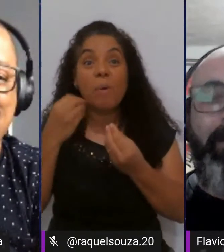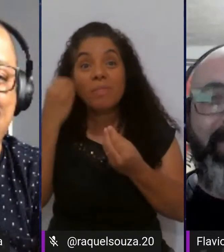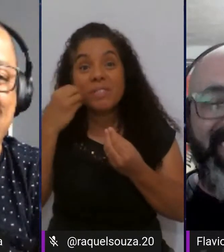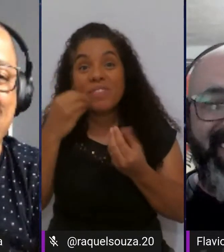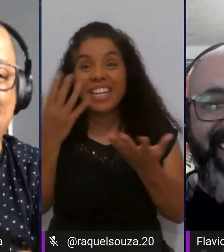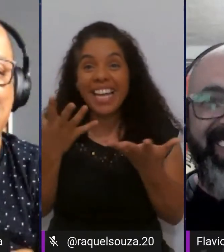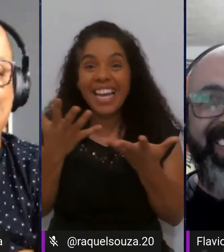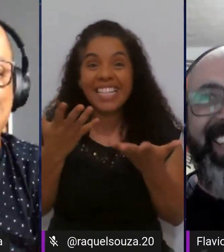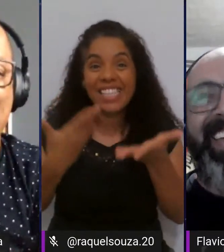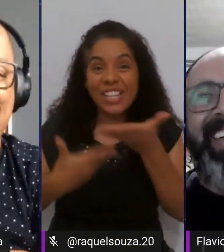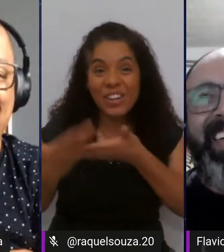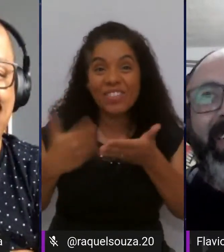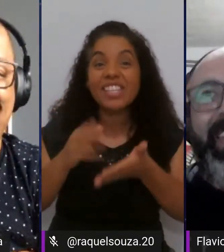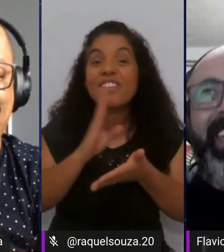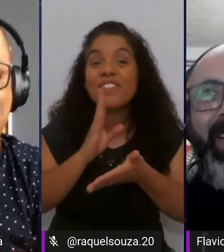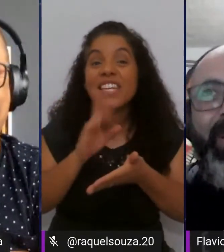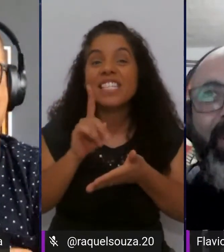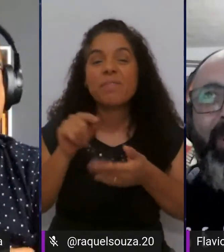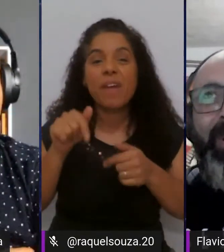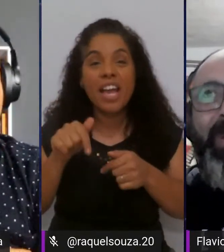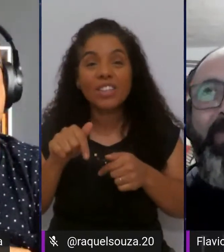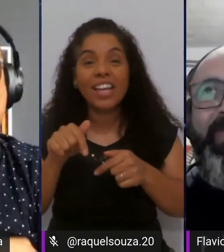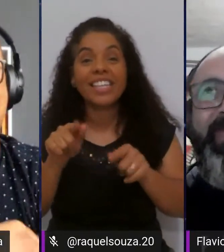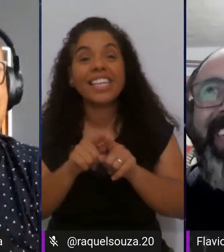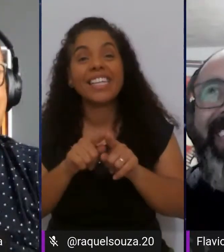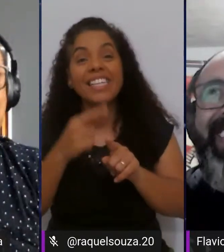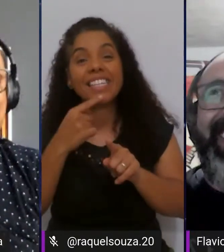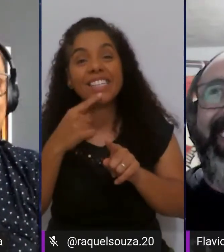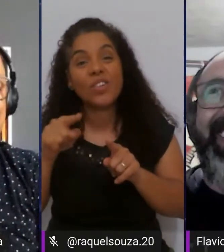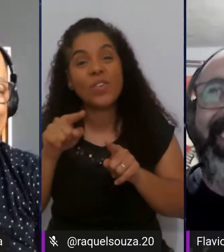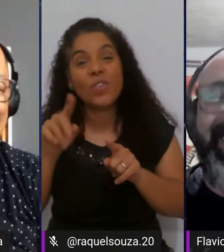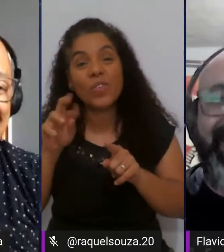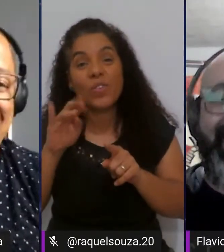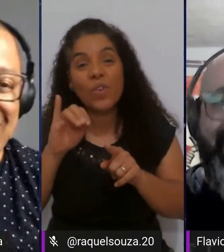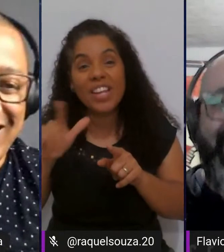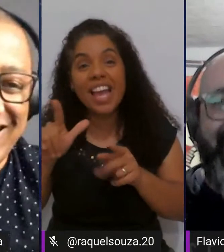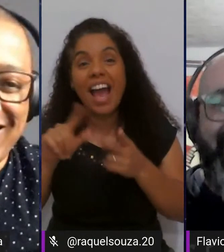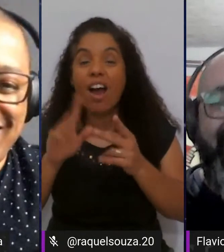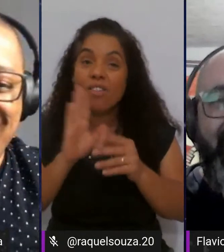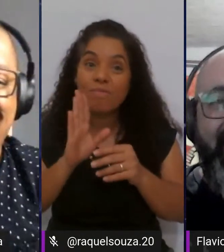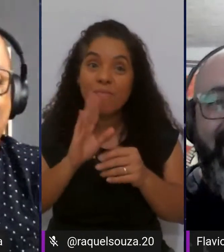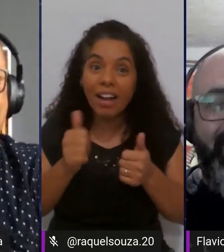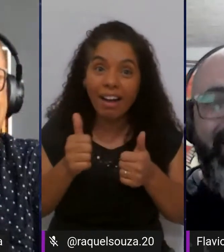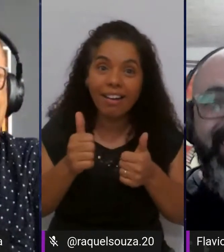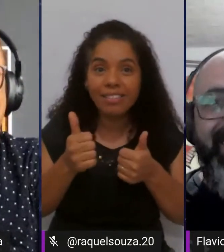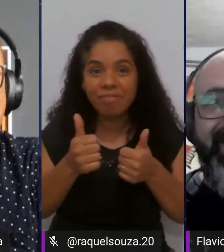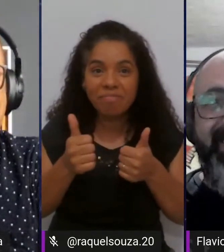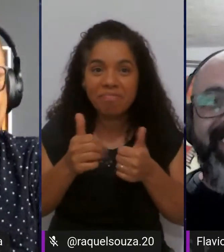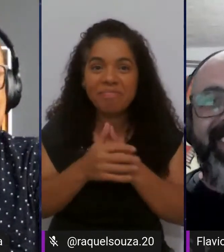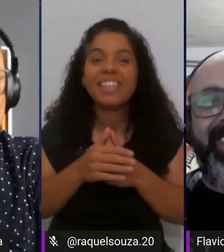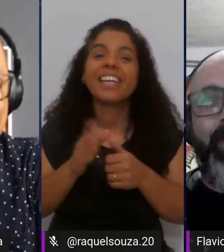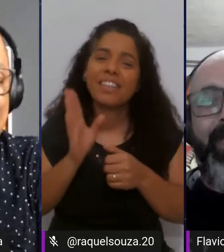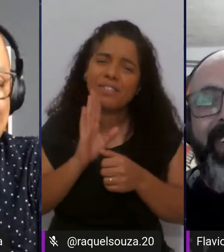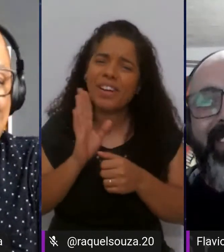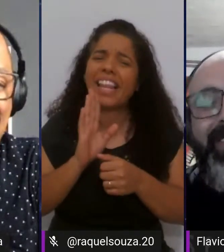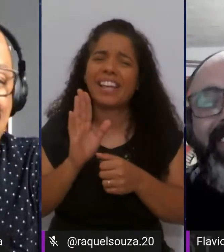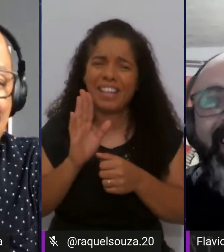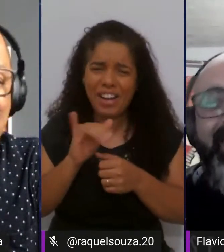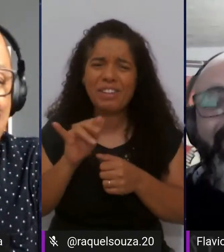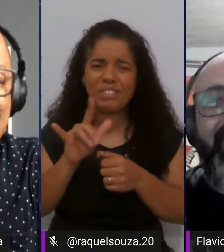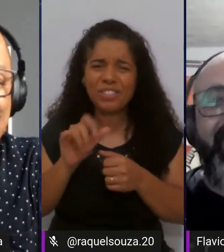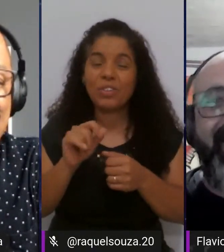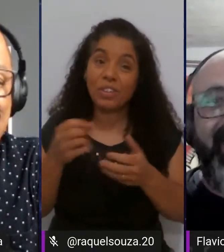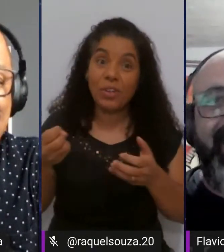aí cara compartilhar seu conhecimento aqui no tutorial bacana foi legal Júlio tipo é